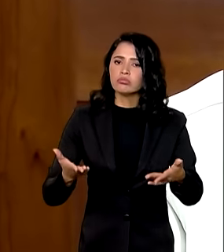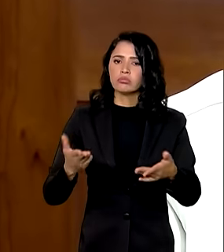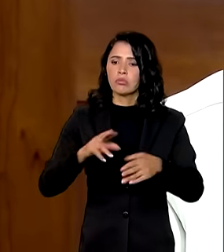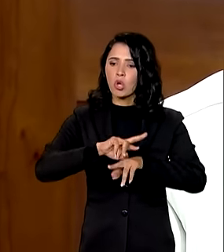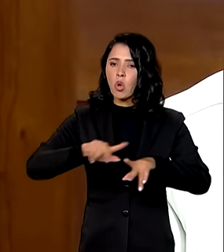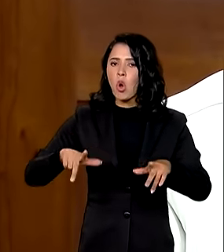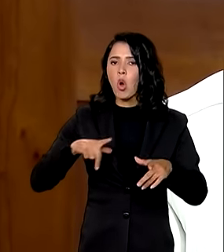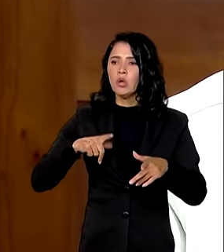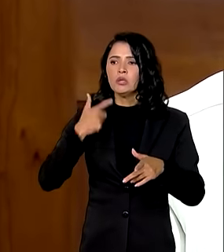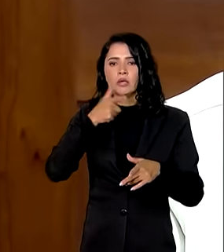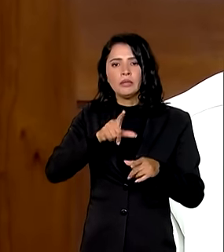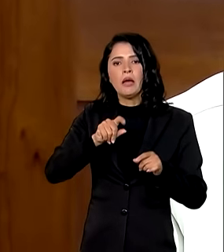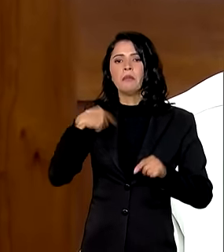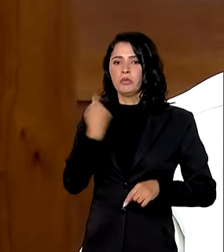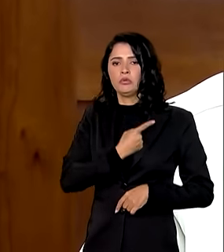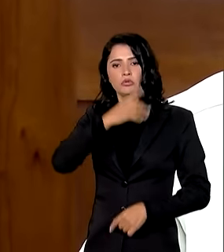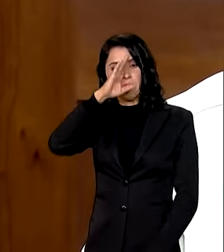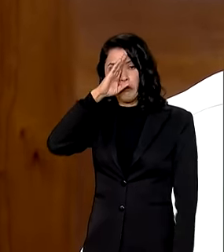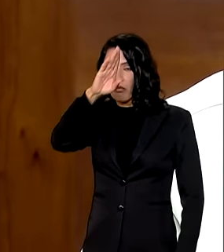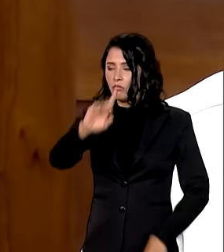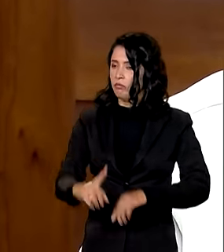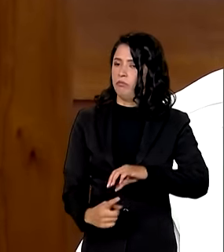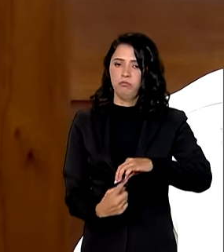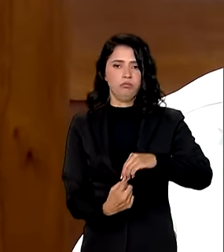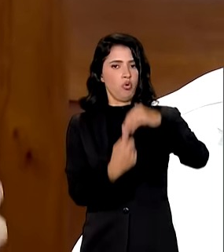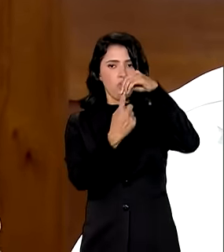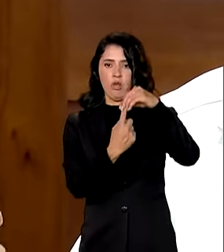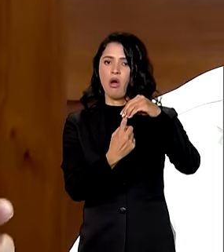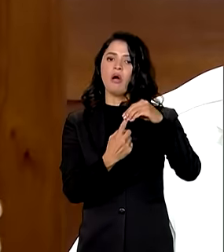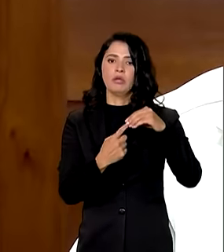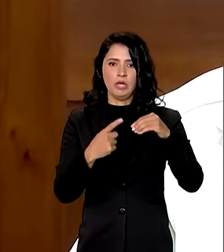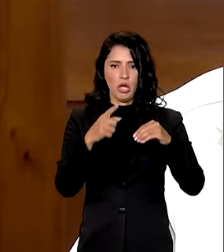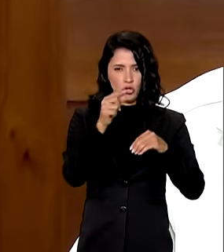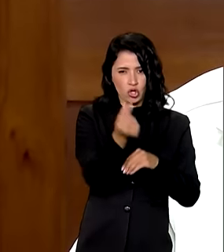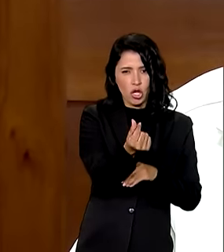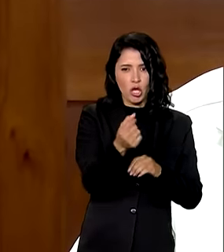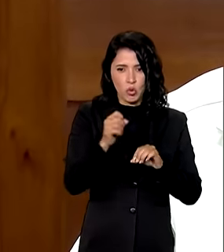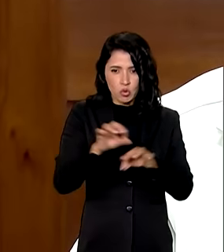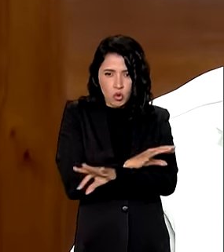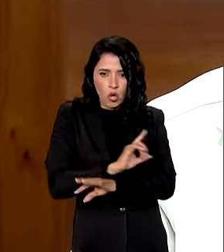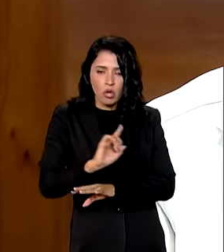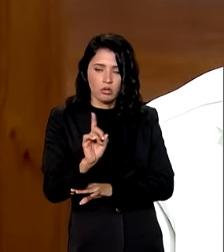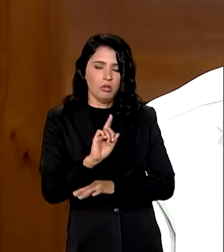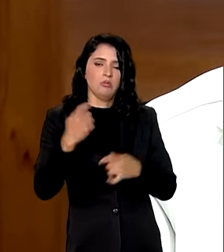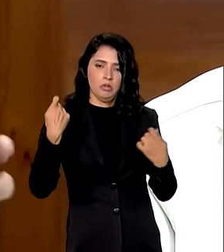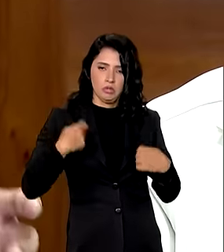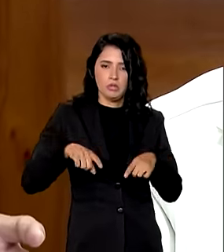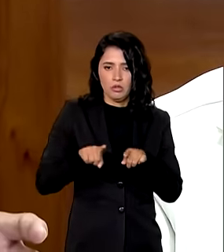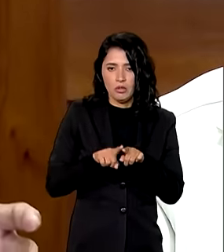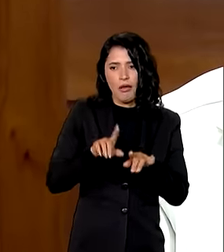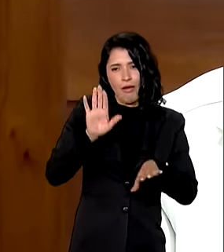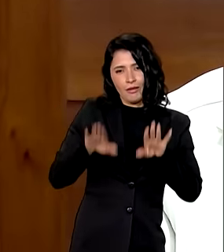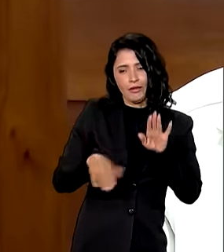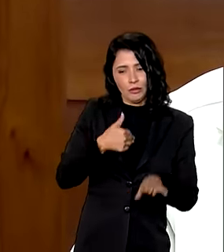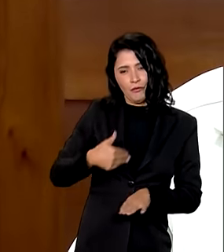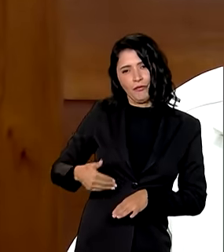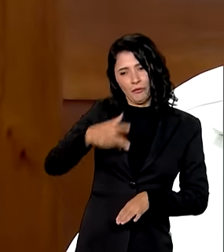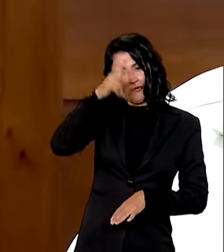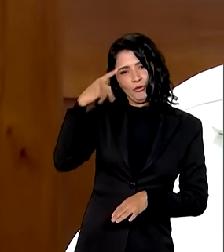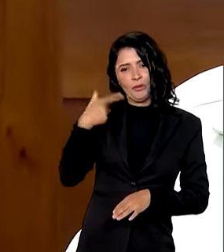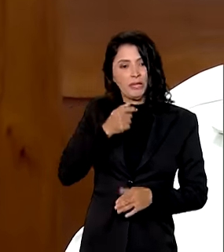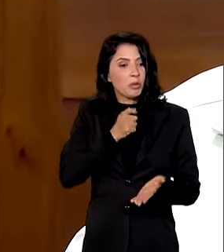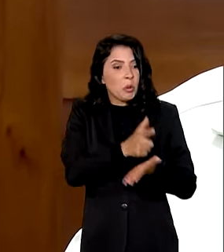que para a gente é prioridade, não basta ter o recurso à prefeitura, o governo do estado, e às vezes com dificuldade de